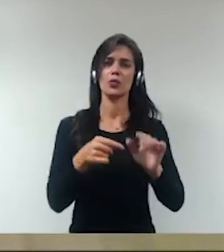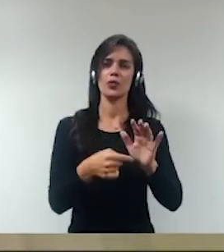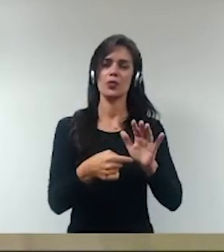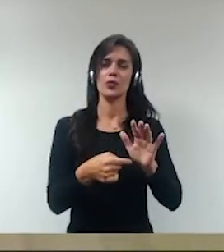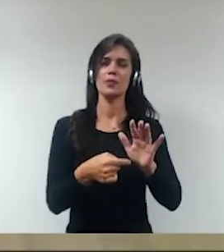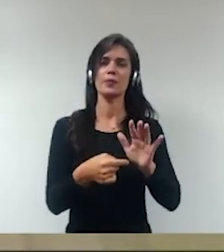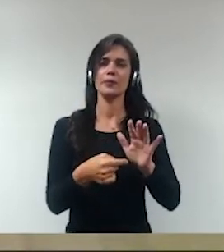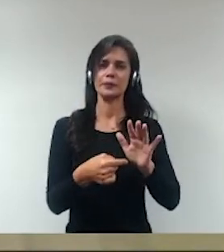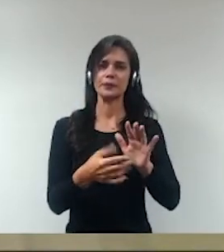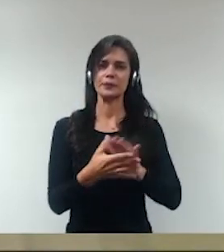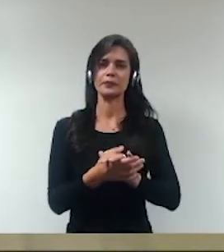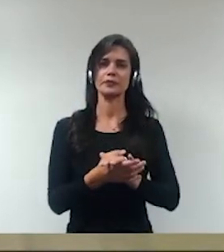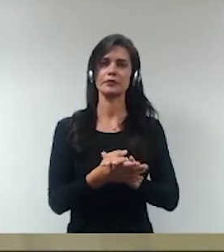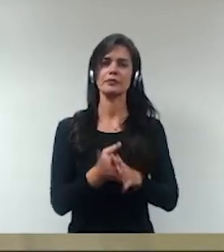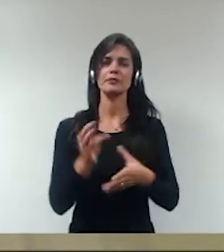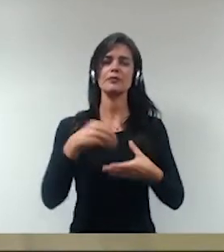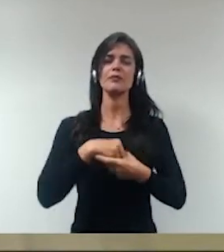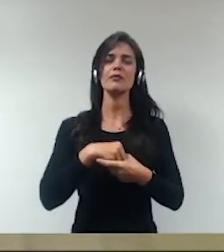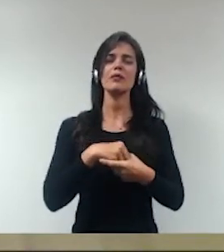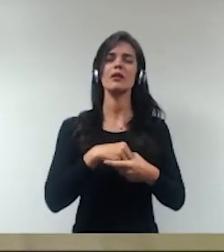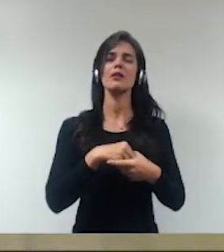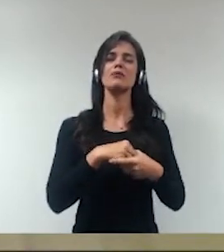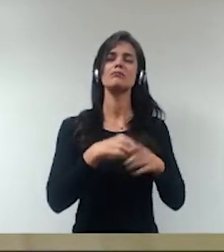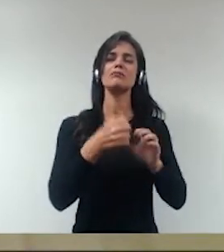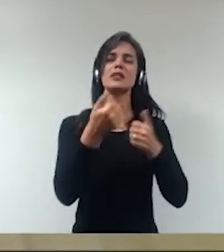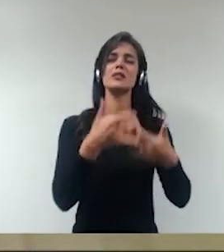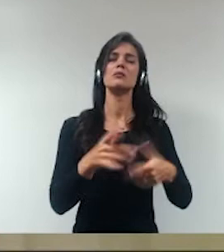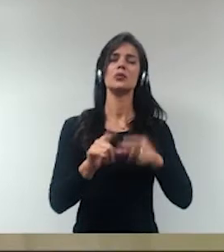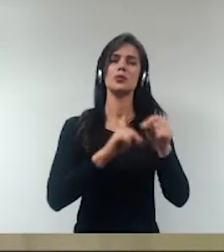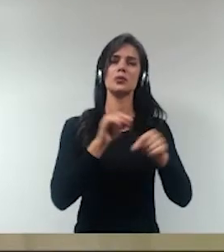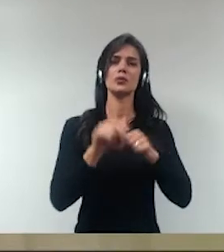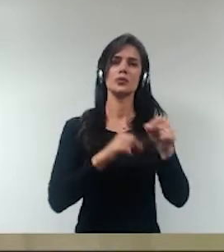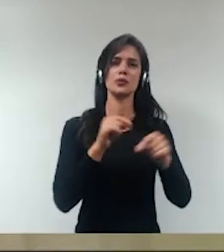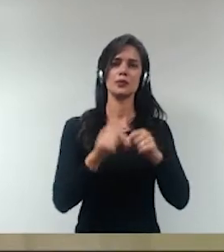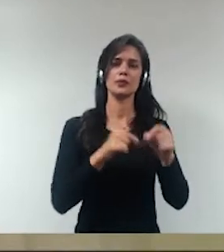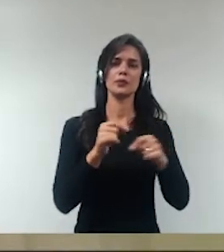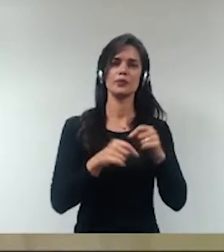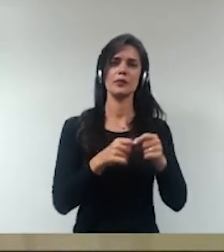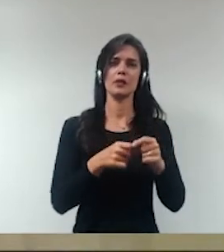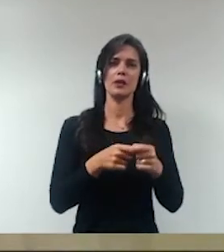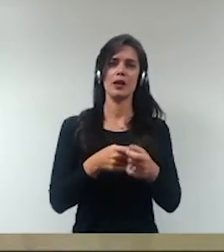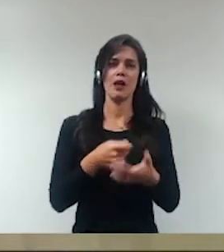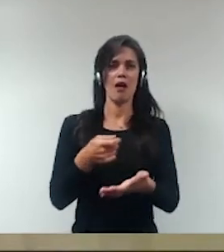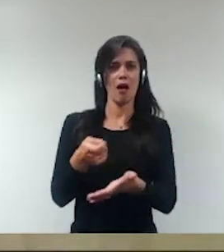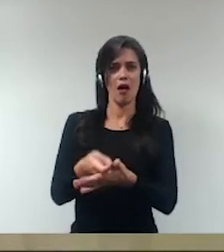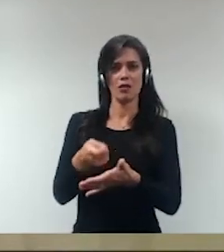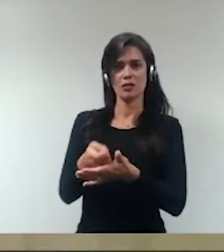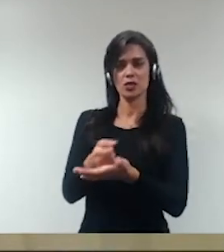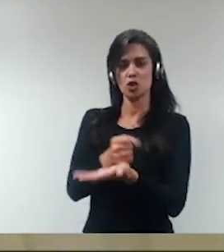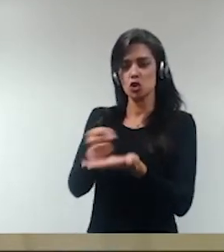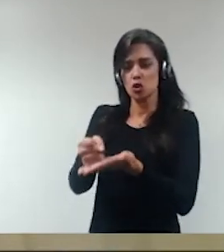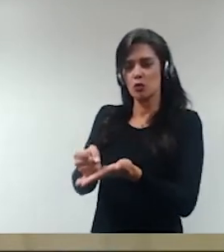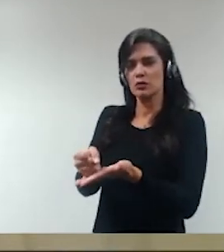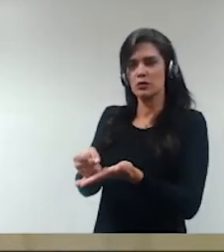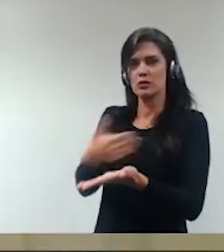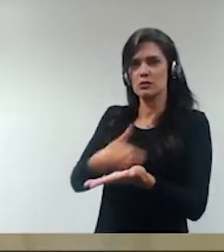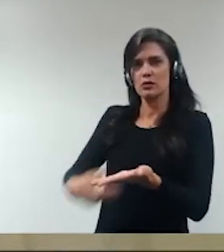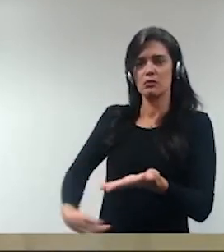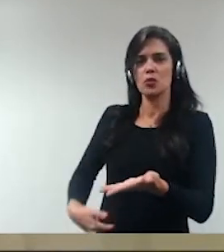dentro, né, da sua abrangência, né, uma redução das exigências para a contratação pública